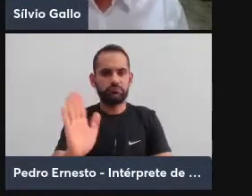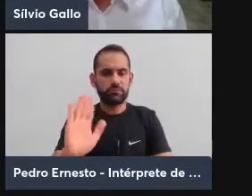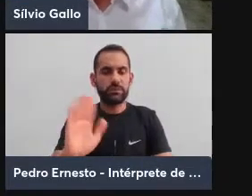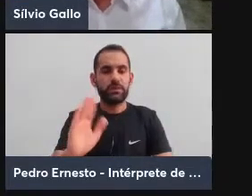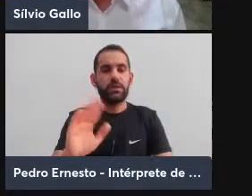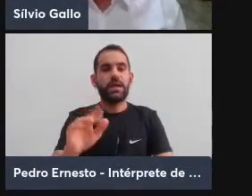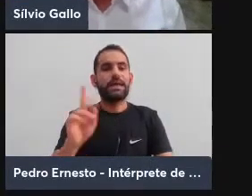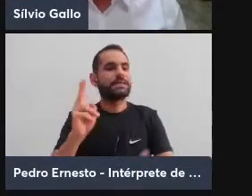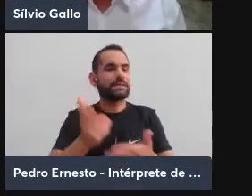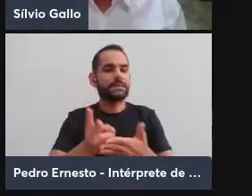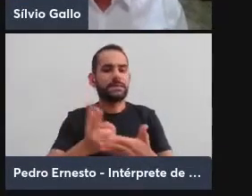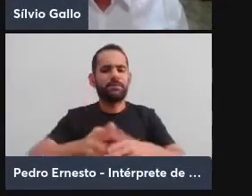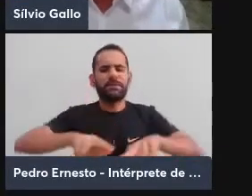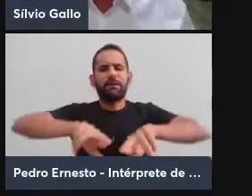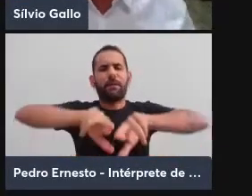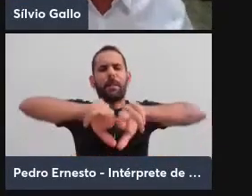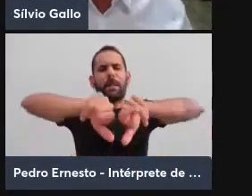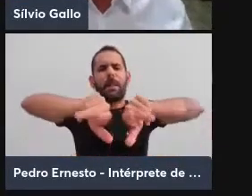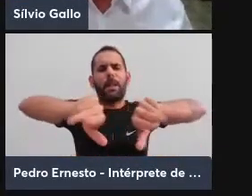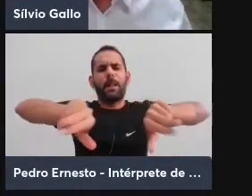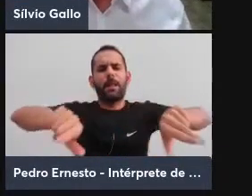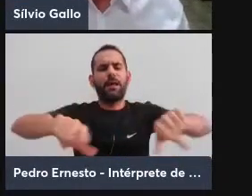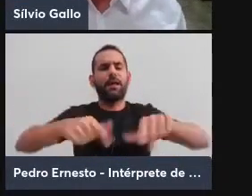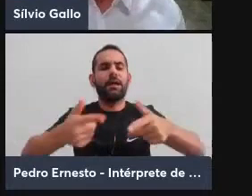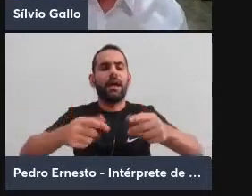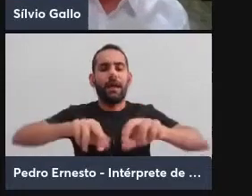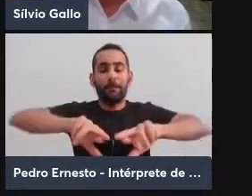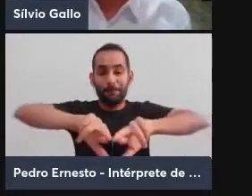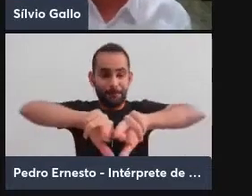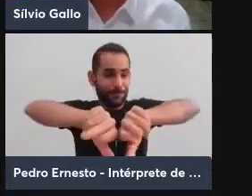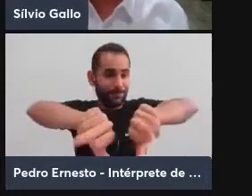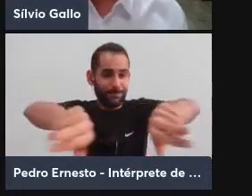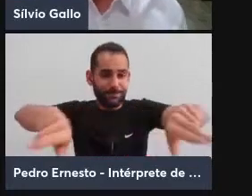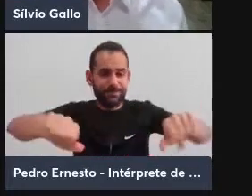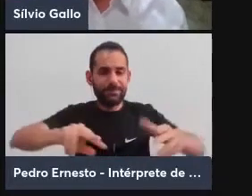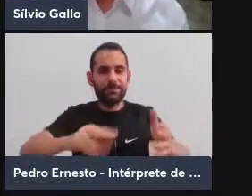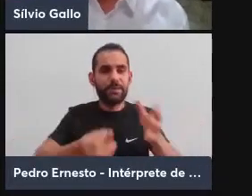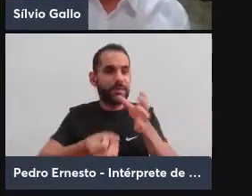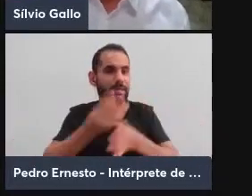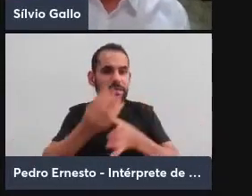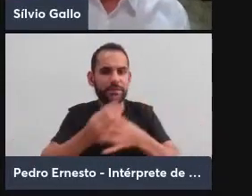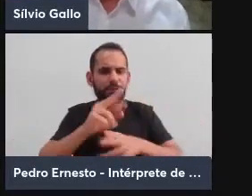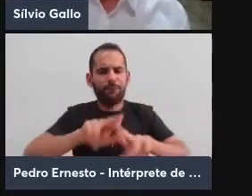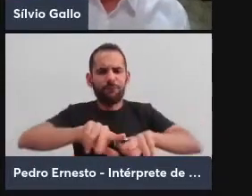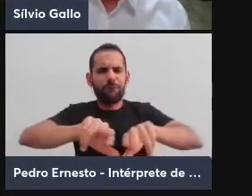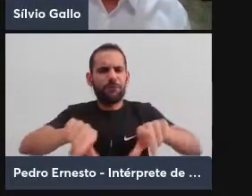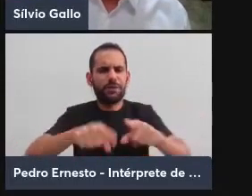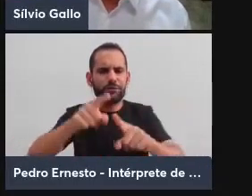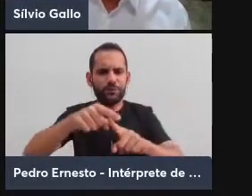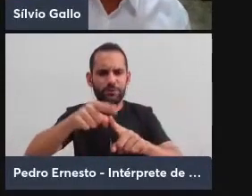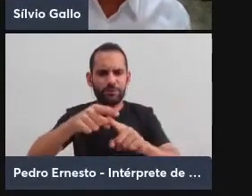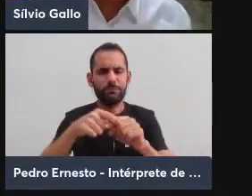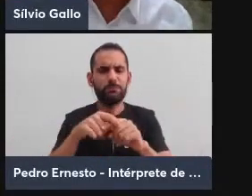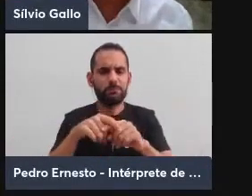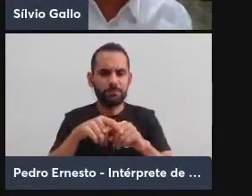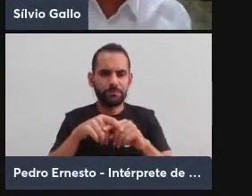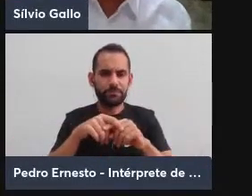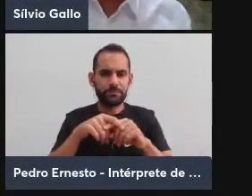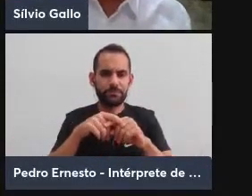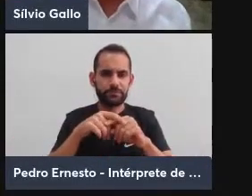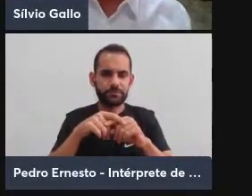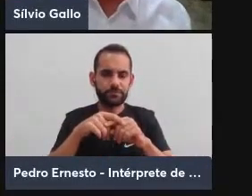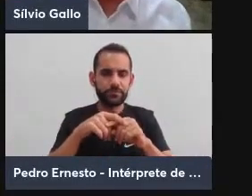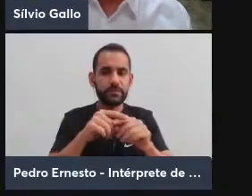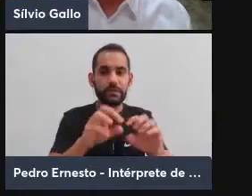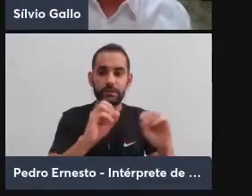sempre uma multiplicidade e essa multiplicidade se constitui de modos singulares. No caso de